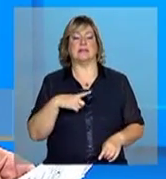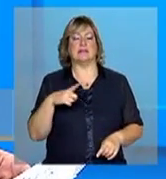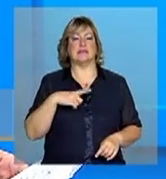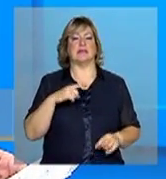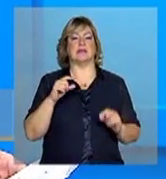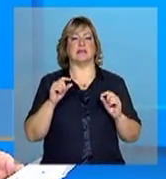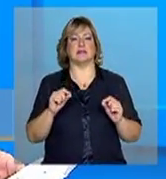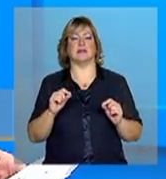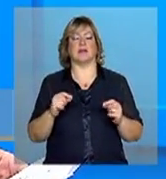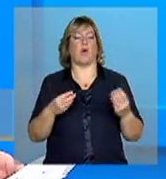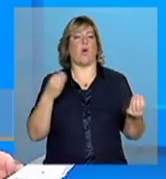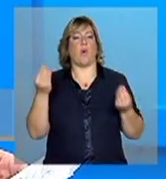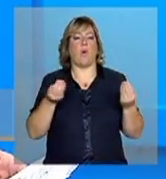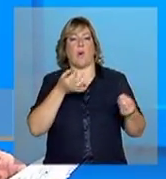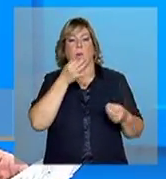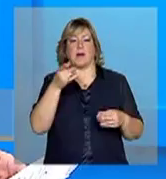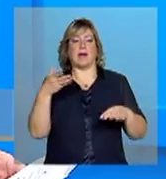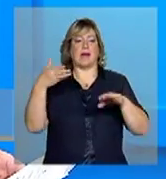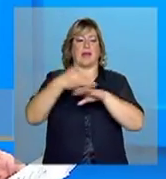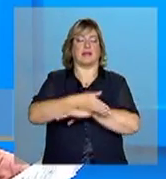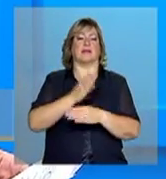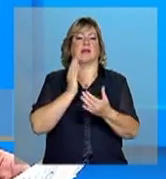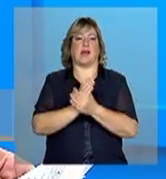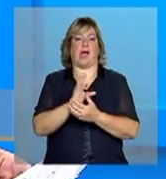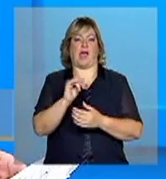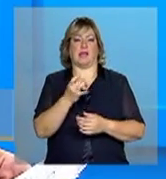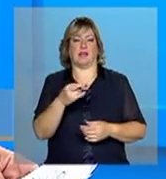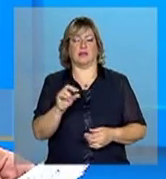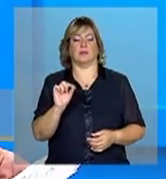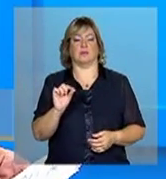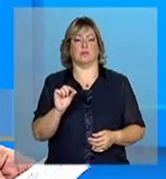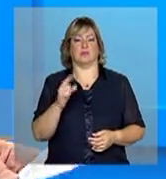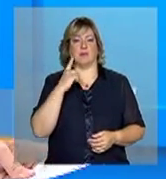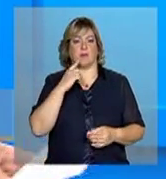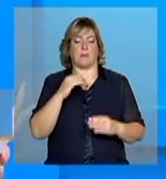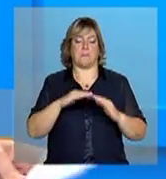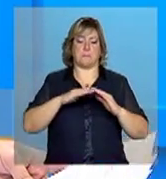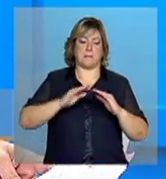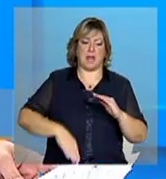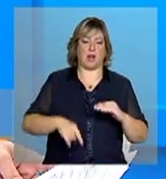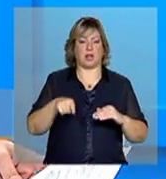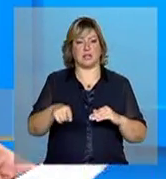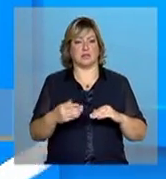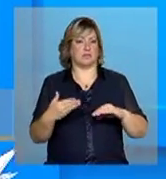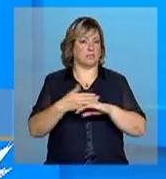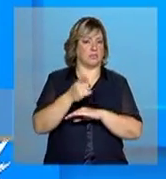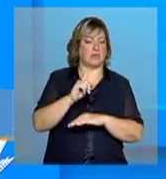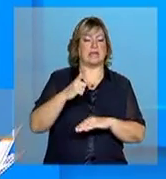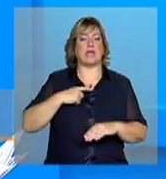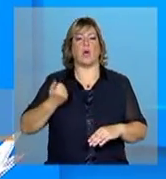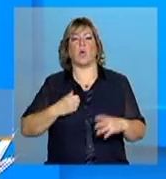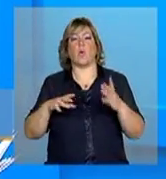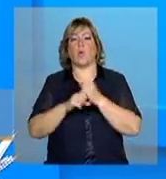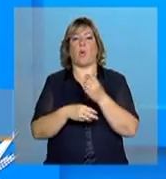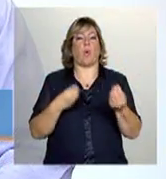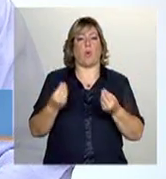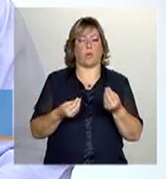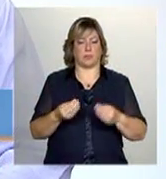Tipo, até tal situação, ou menor que isso não entra, maior que isso não entra. Como é que funciona?